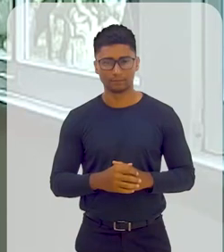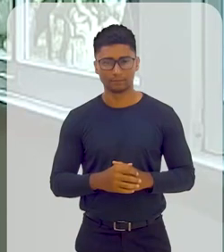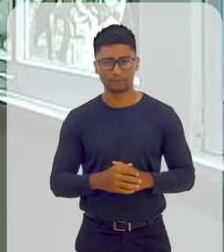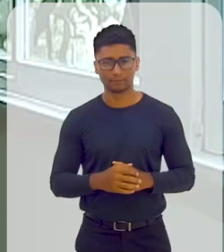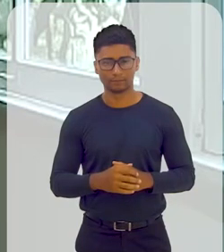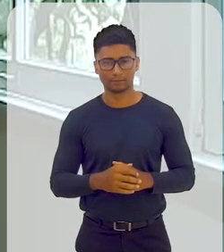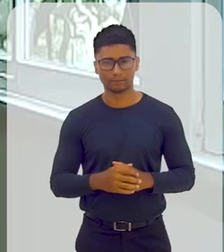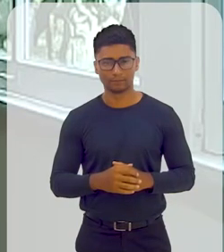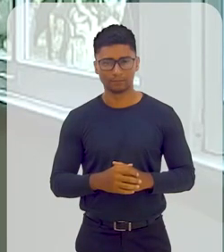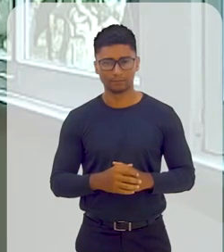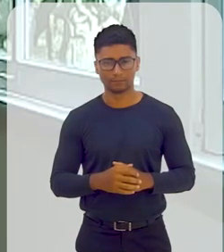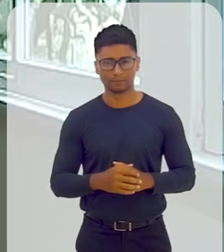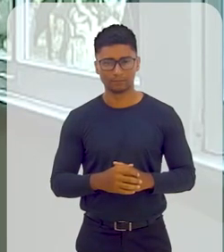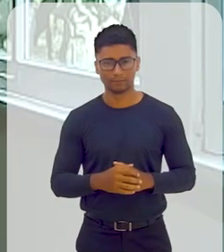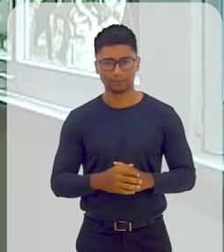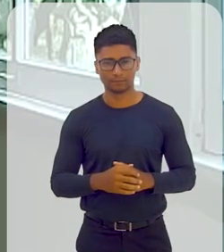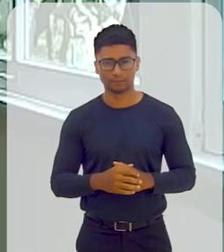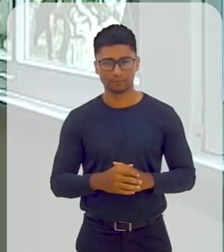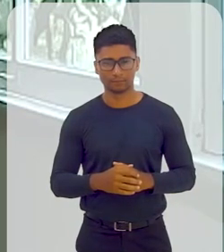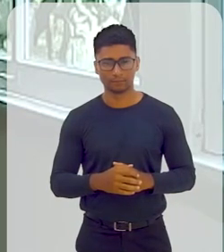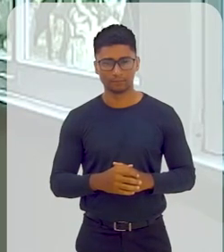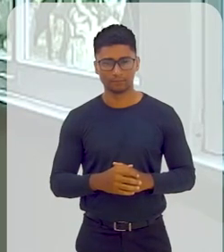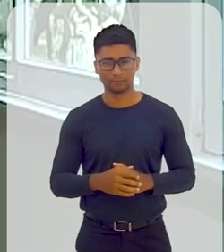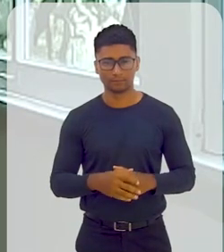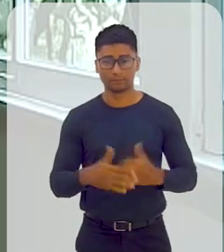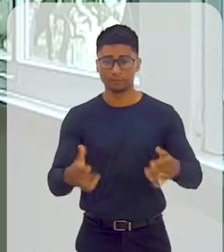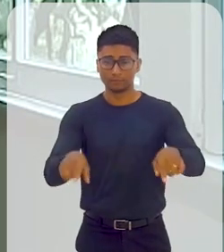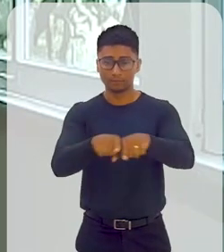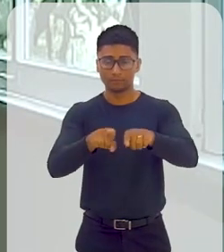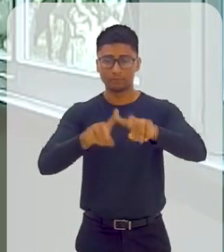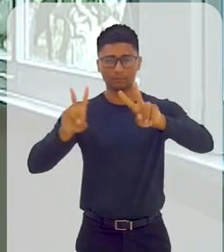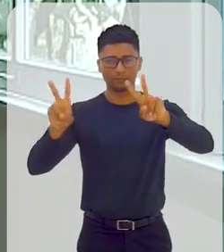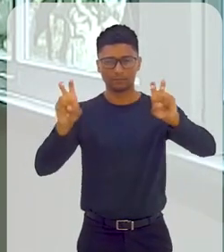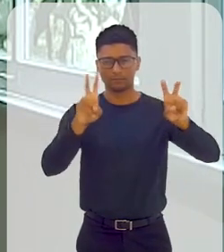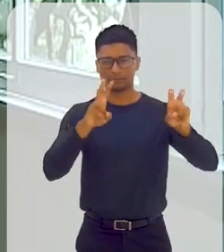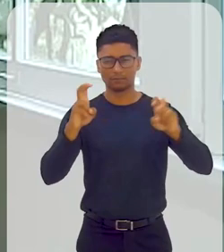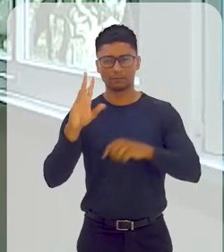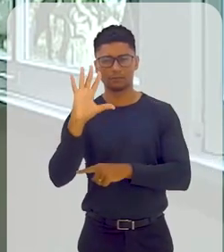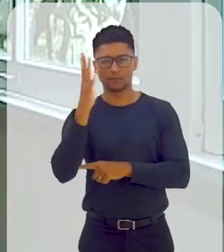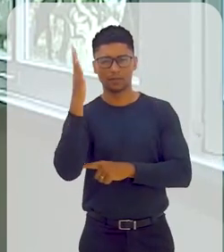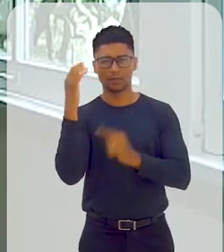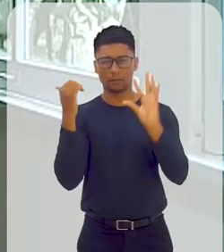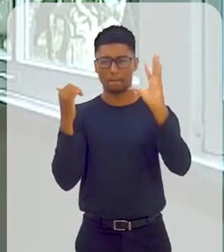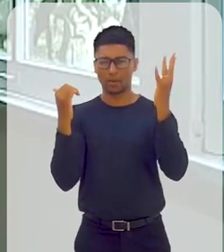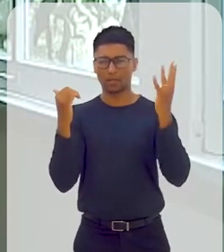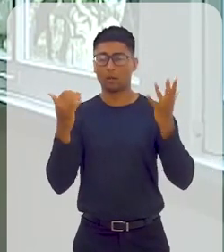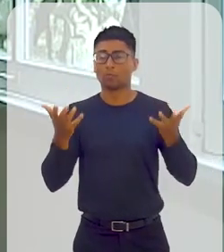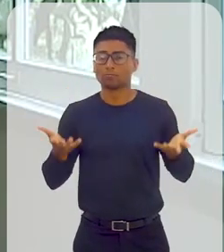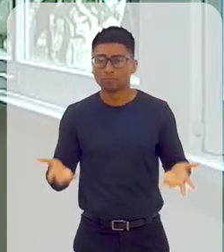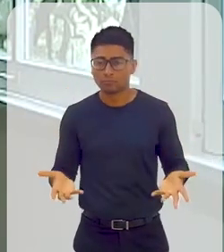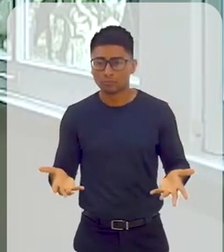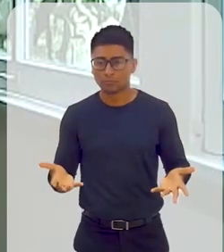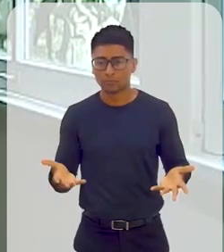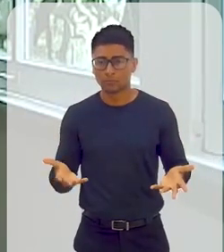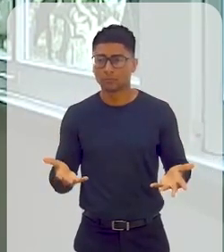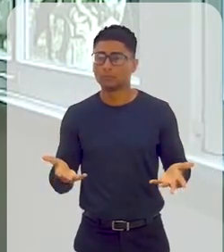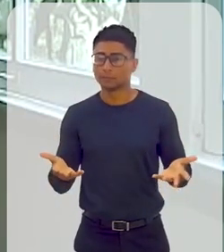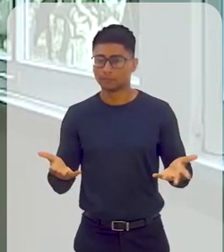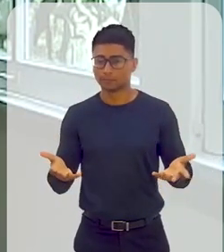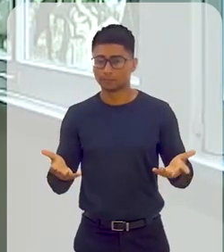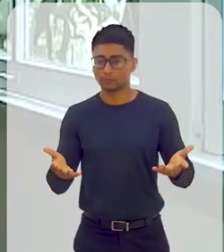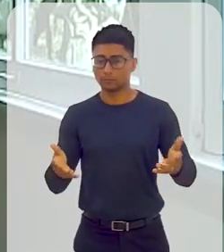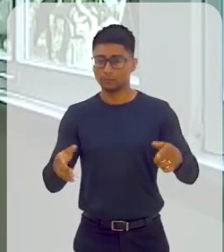Então, há uma tendência, e eu já vou puxar a brasa para a minha sardinha, enquanto presidente da